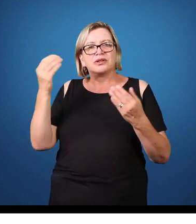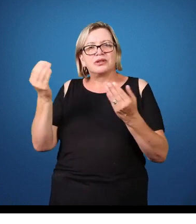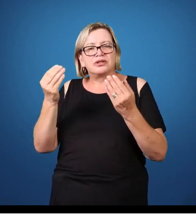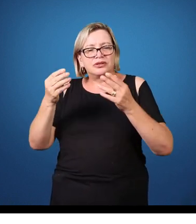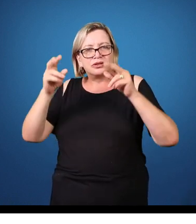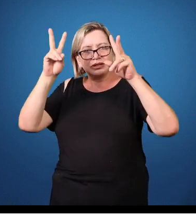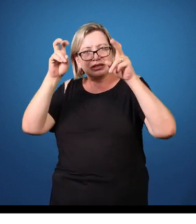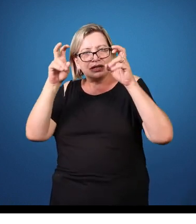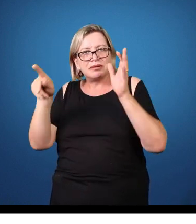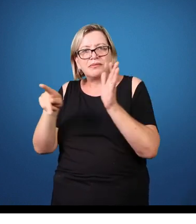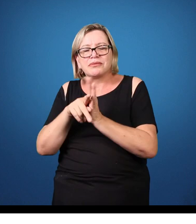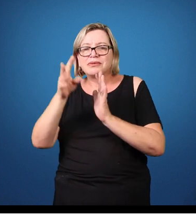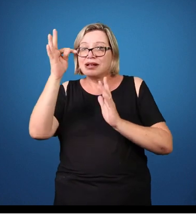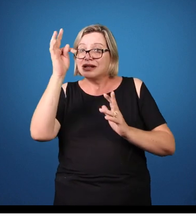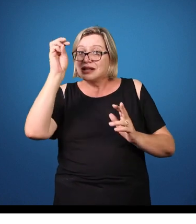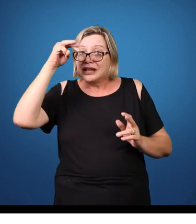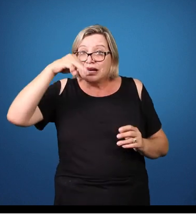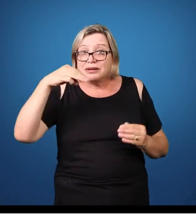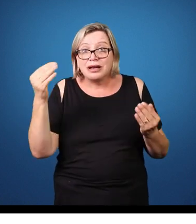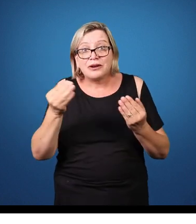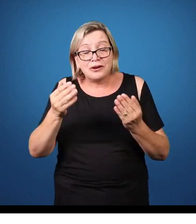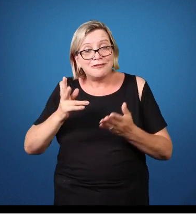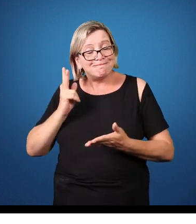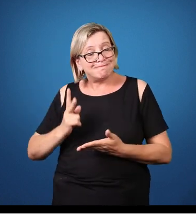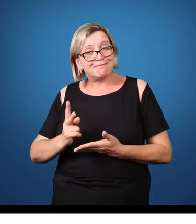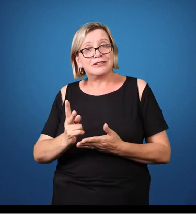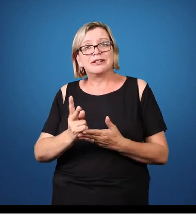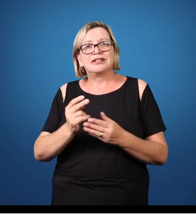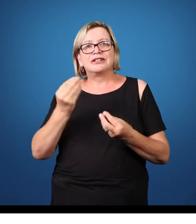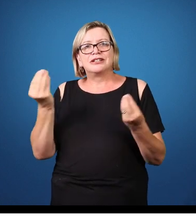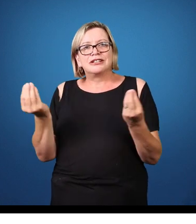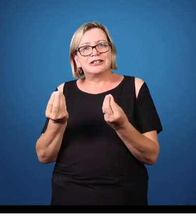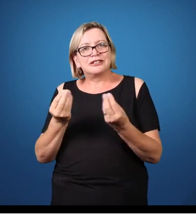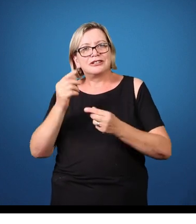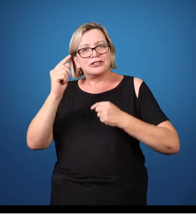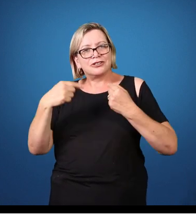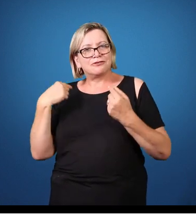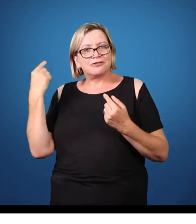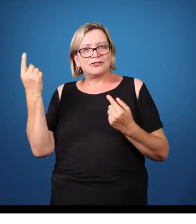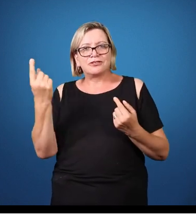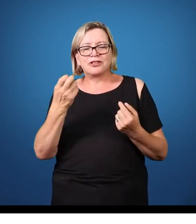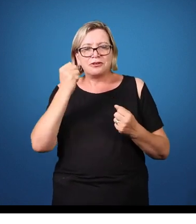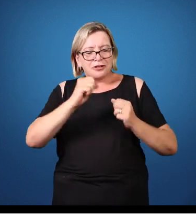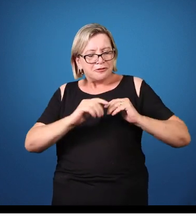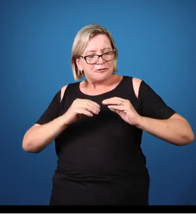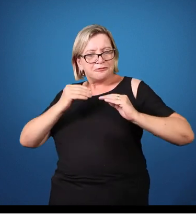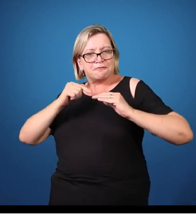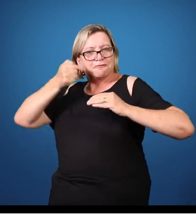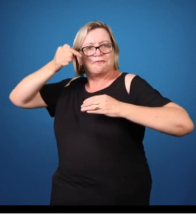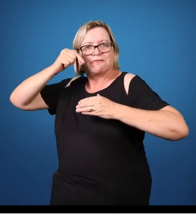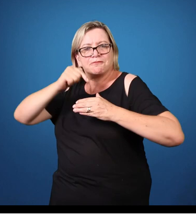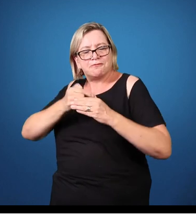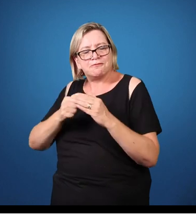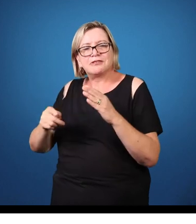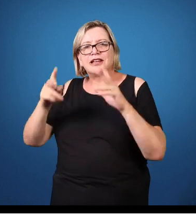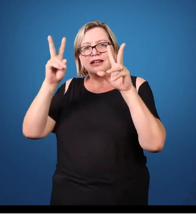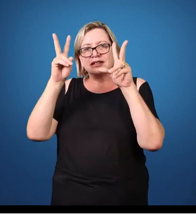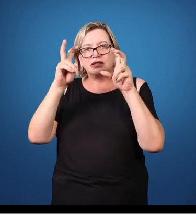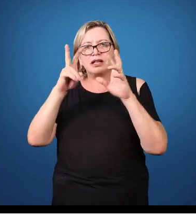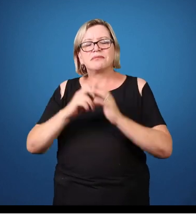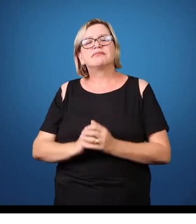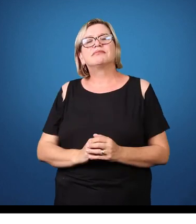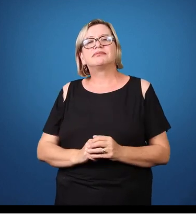bloco, para que a gente possa avançar nesta questão. Eduardo, nessa segunda parte, o foco está na relação de